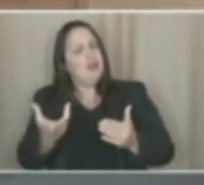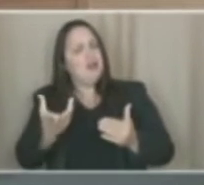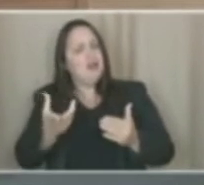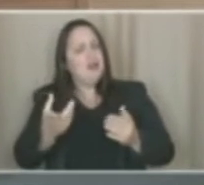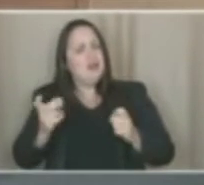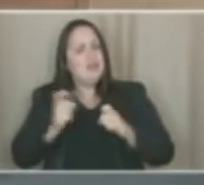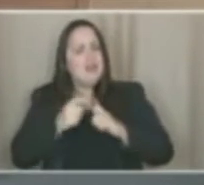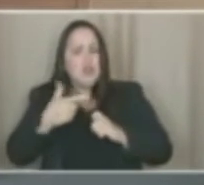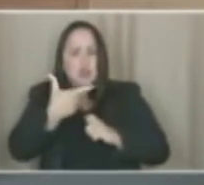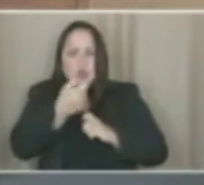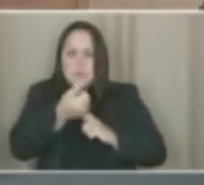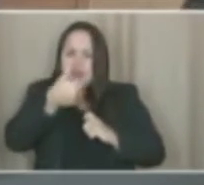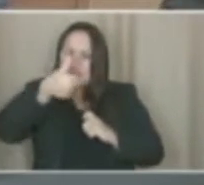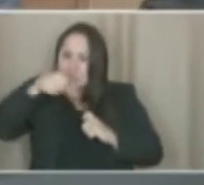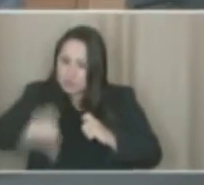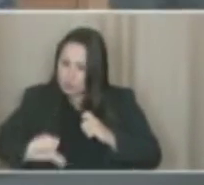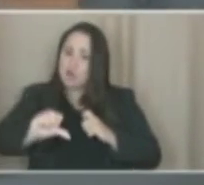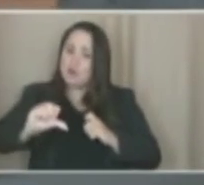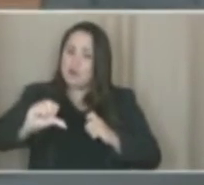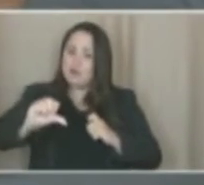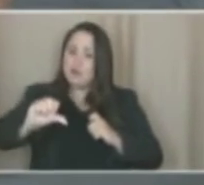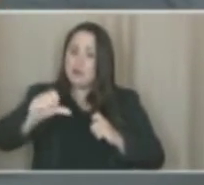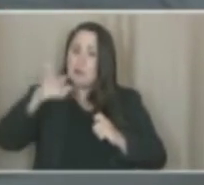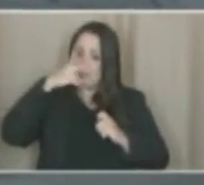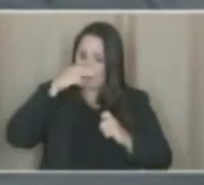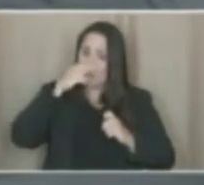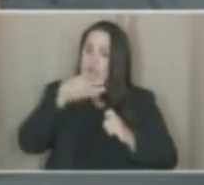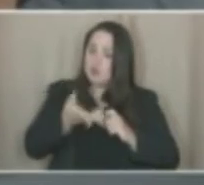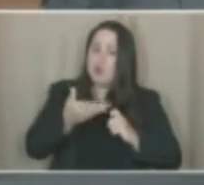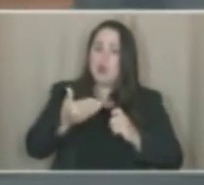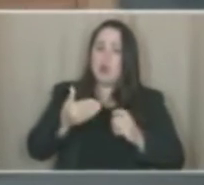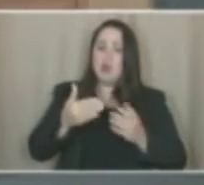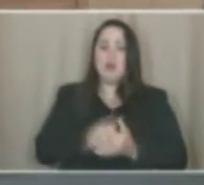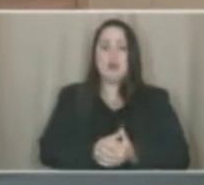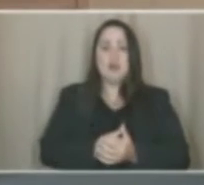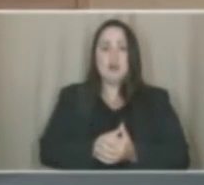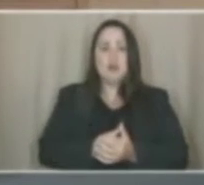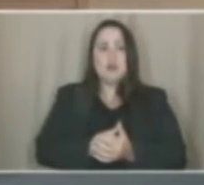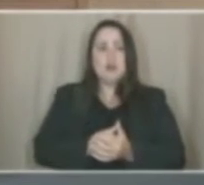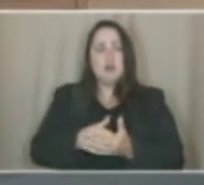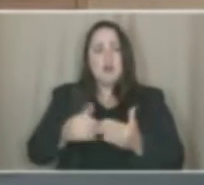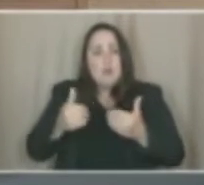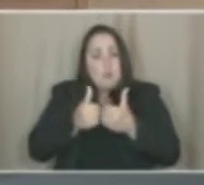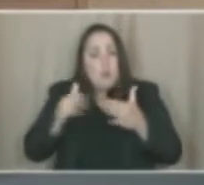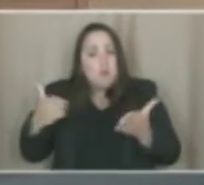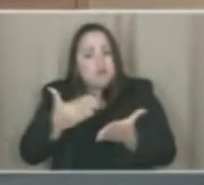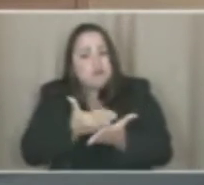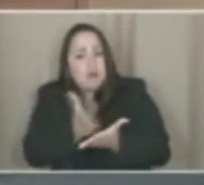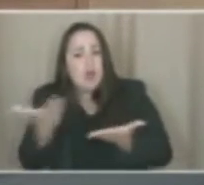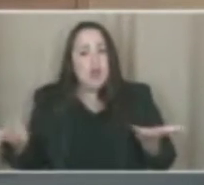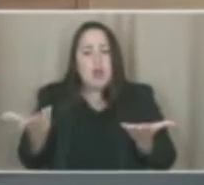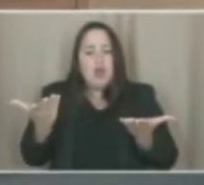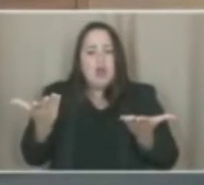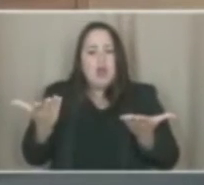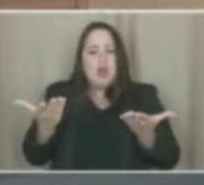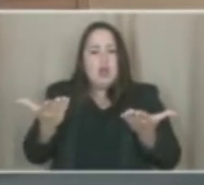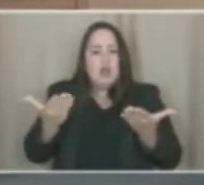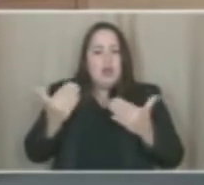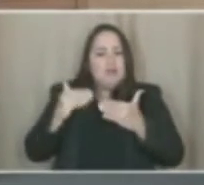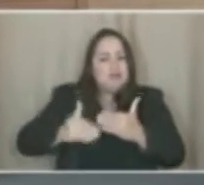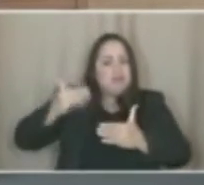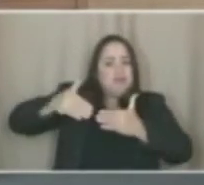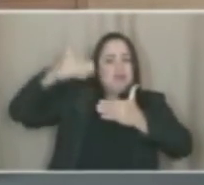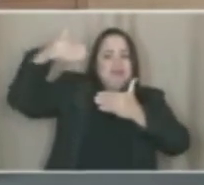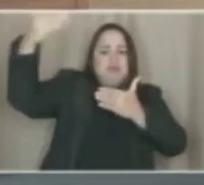Medicina, em 2019, já havia publicado uma resolução muito mais progressista,